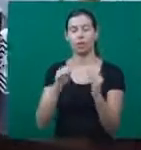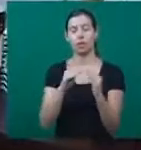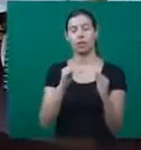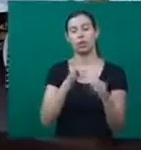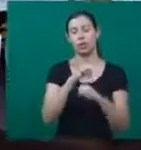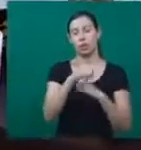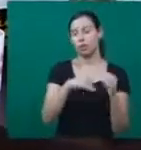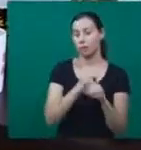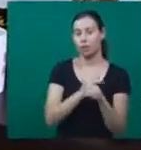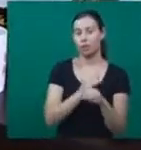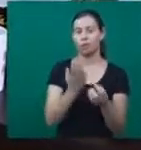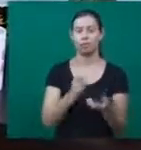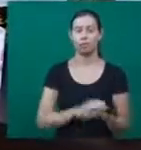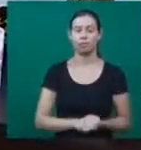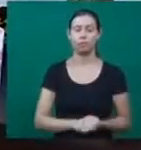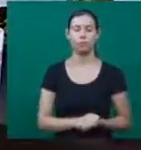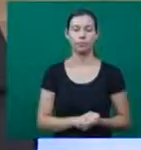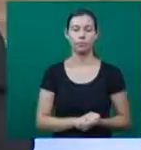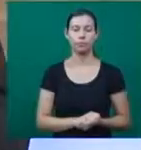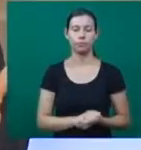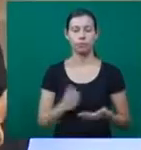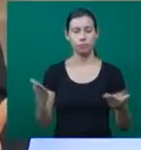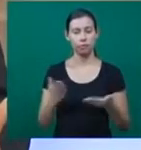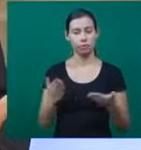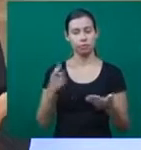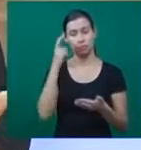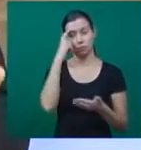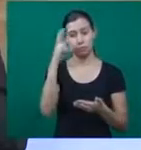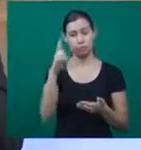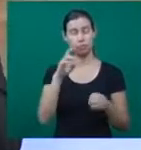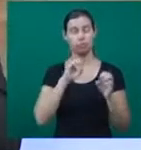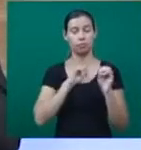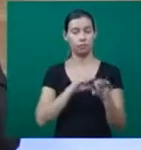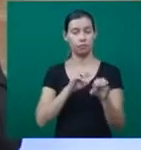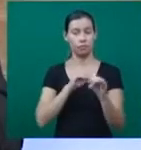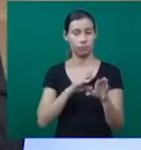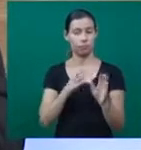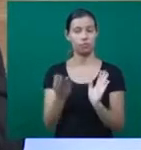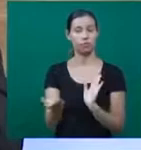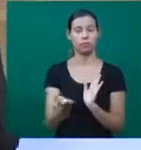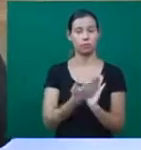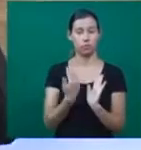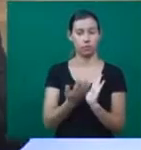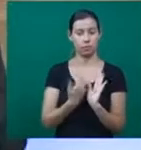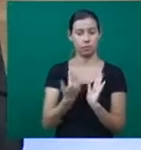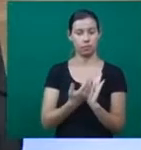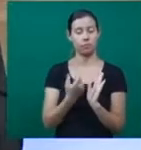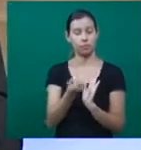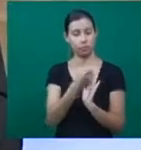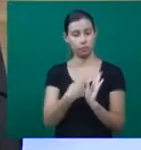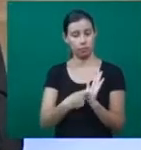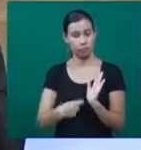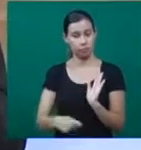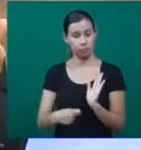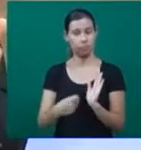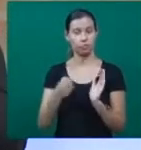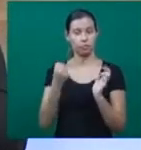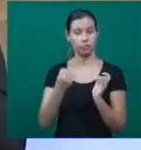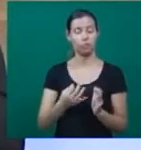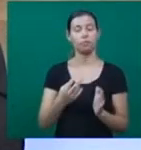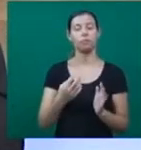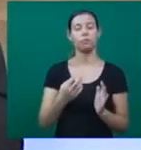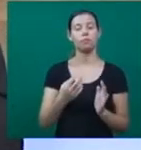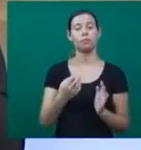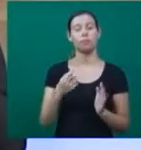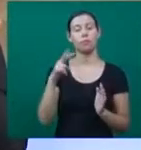fica bem mais fácil fazer com ela. E agora nós vamos falar de cultura e educação. Um livro foi escrito contando histórias e